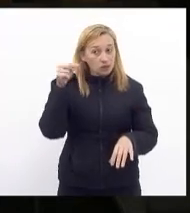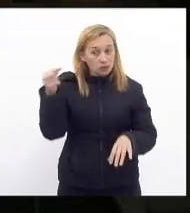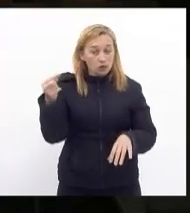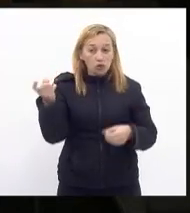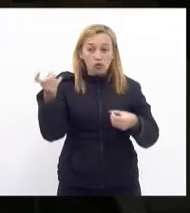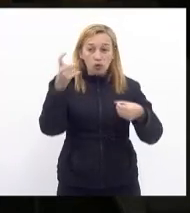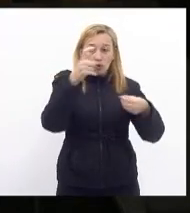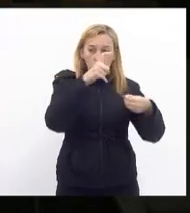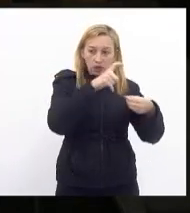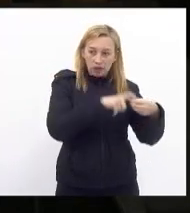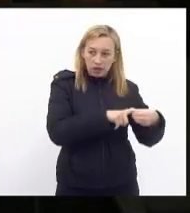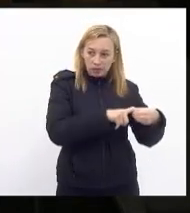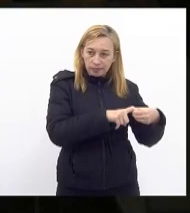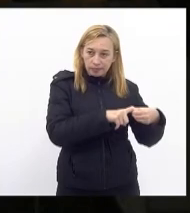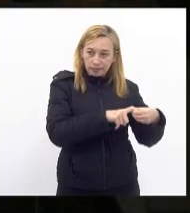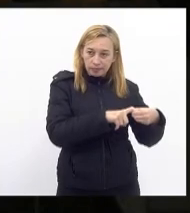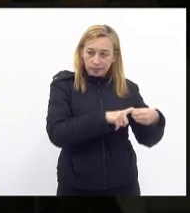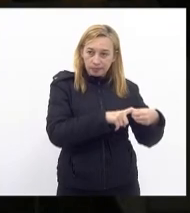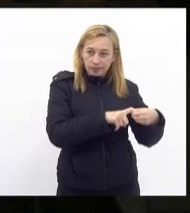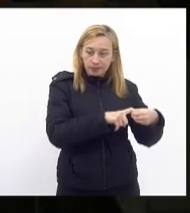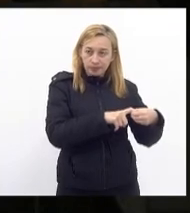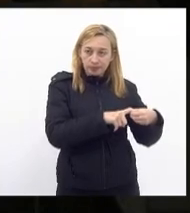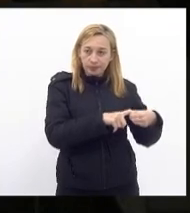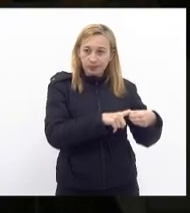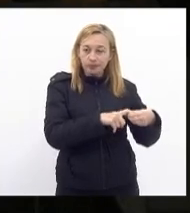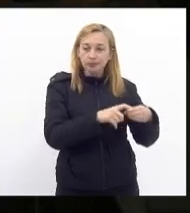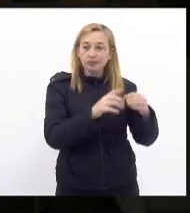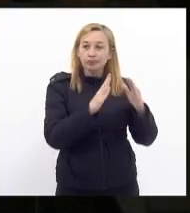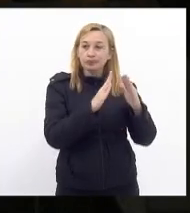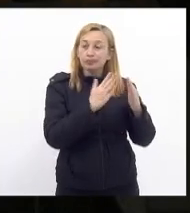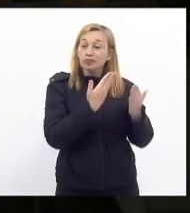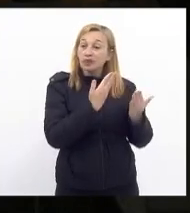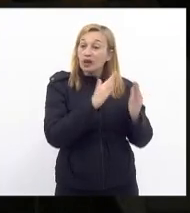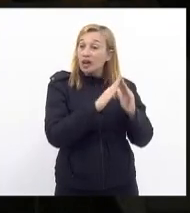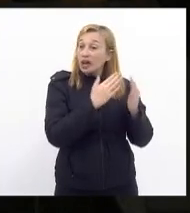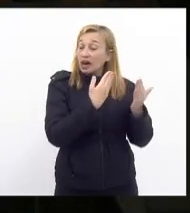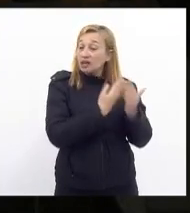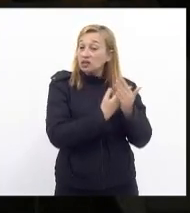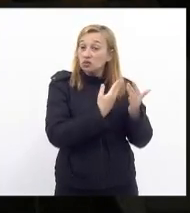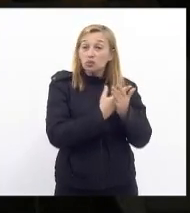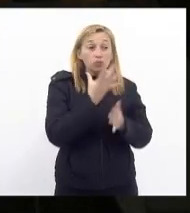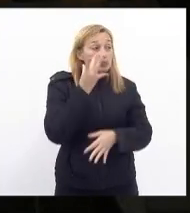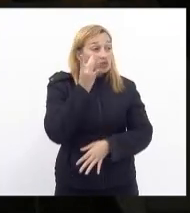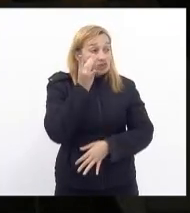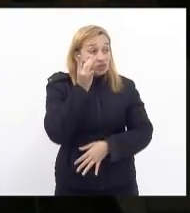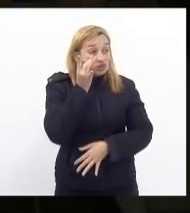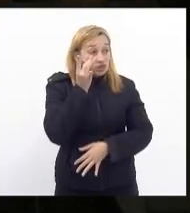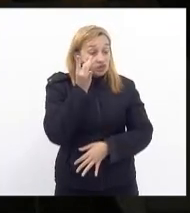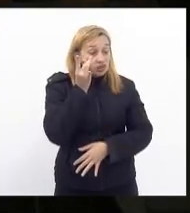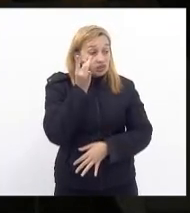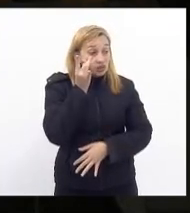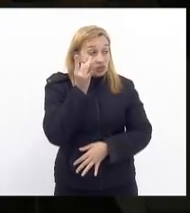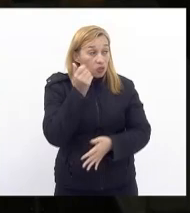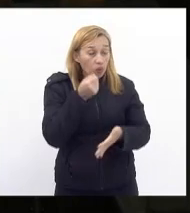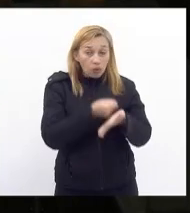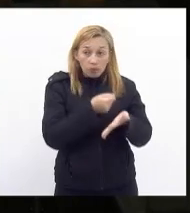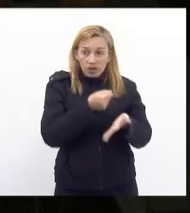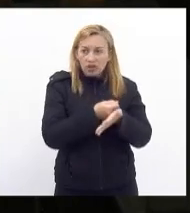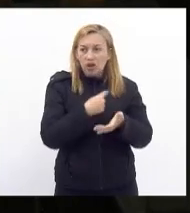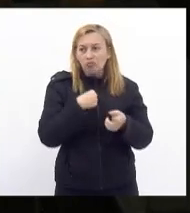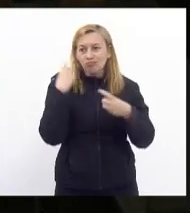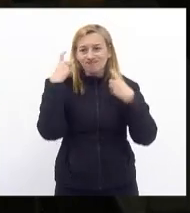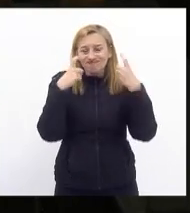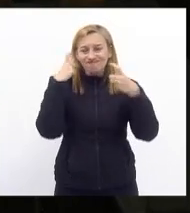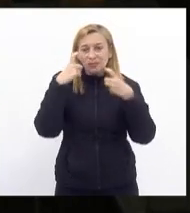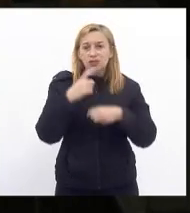voltará às aulas presenciais maciçamente me causa muita preocupação